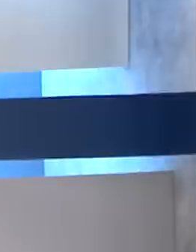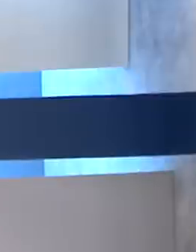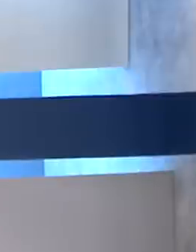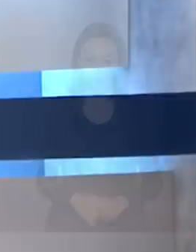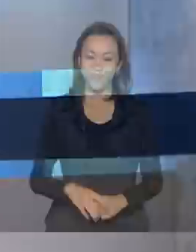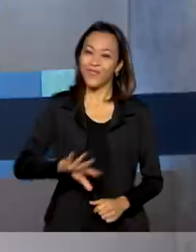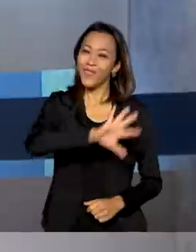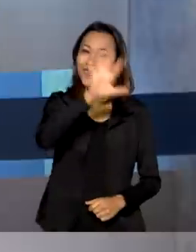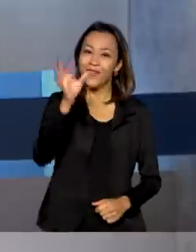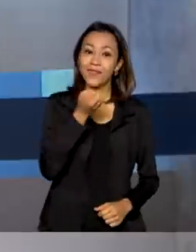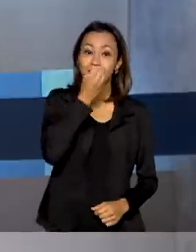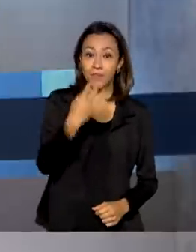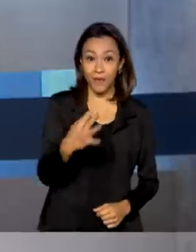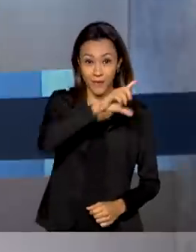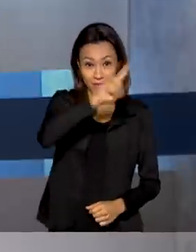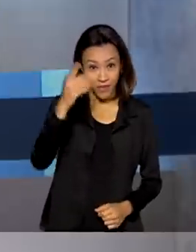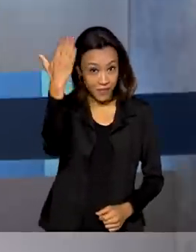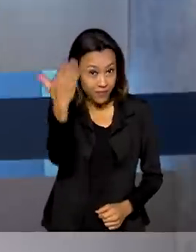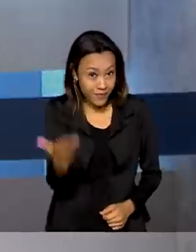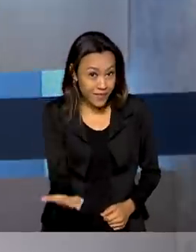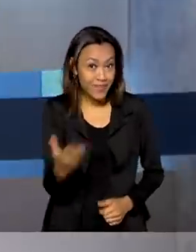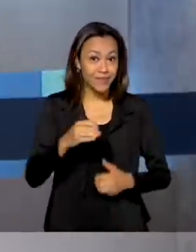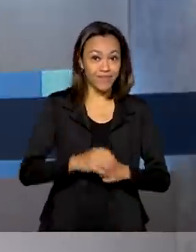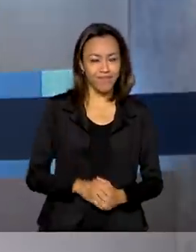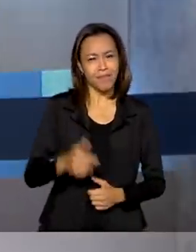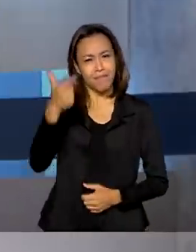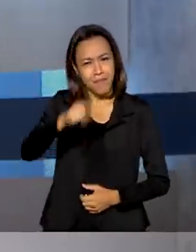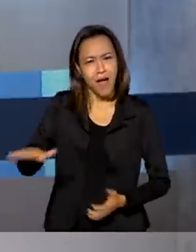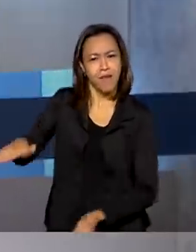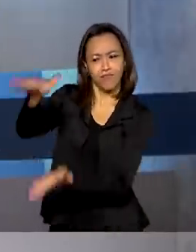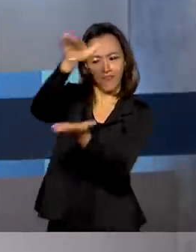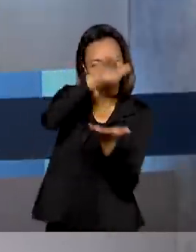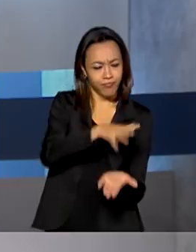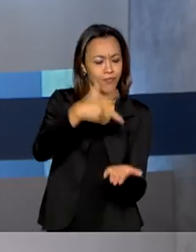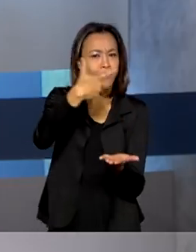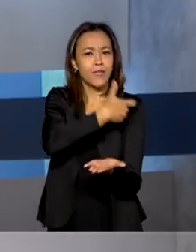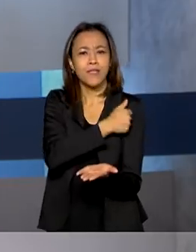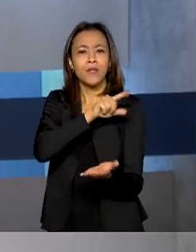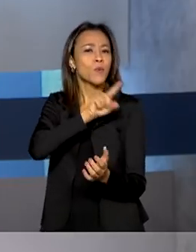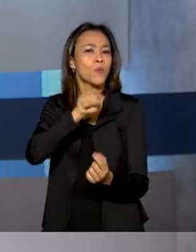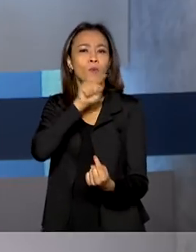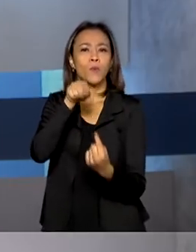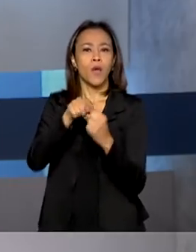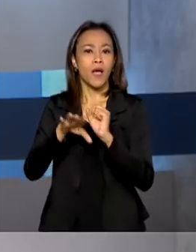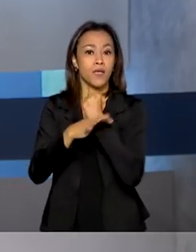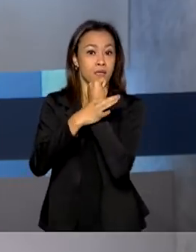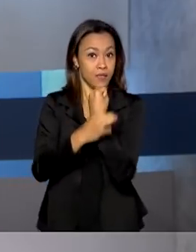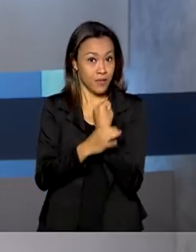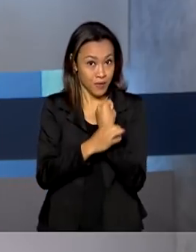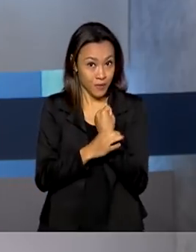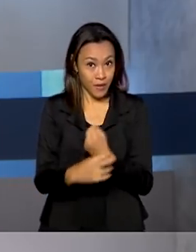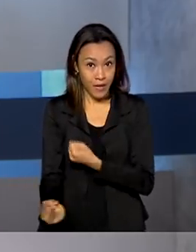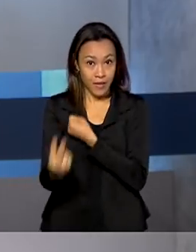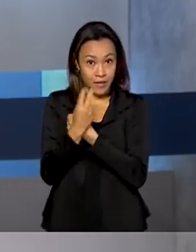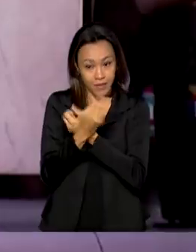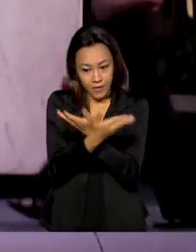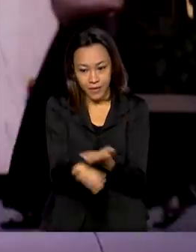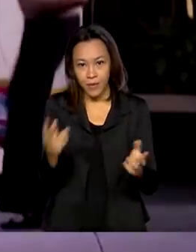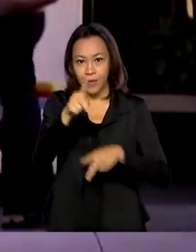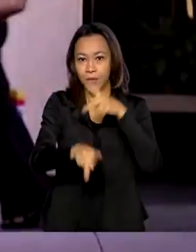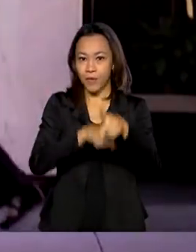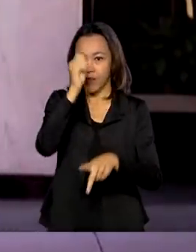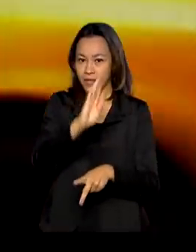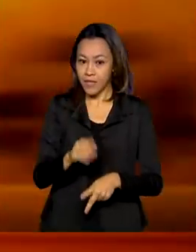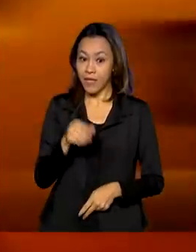Olá, bom dia pra você. Mais vacinas para garantir a imunização dos brasileiros. Pfizer